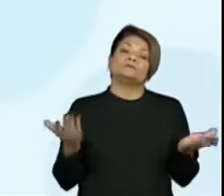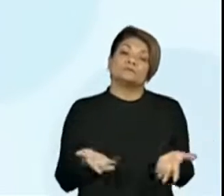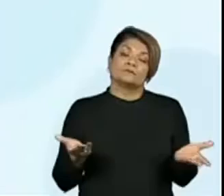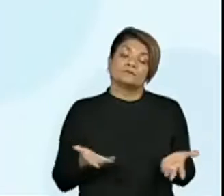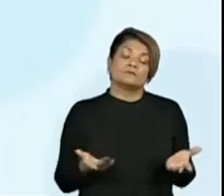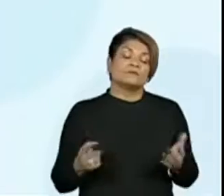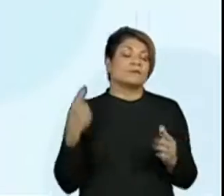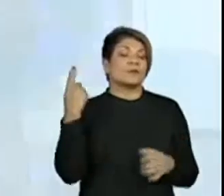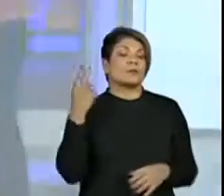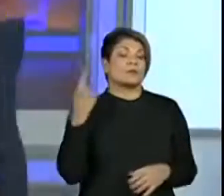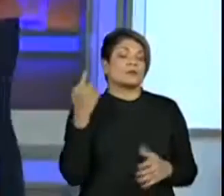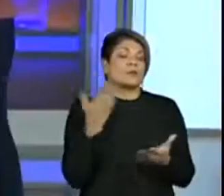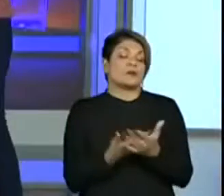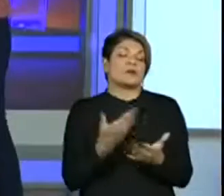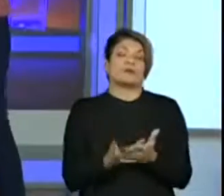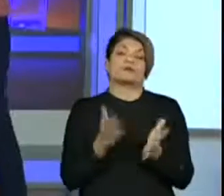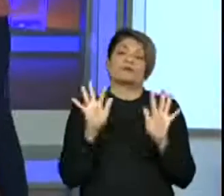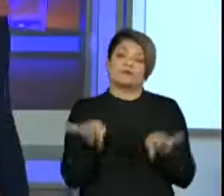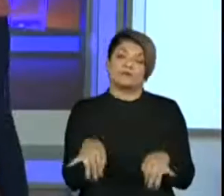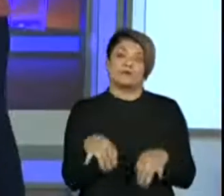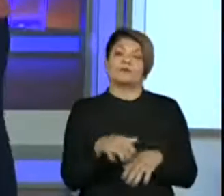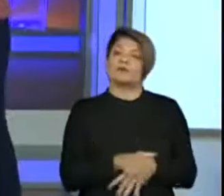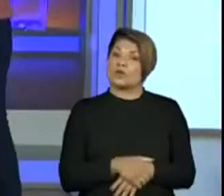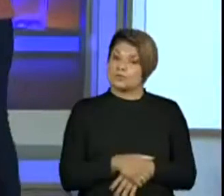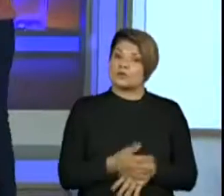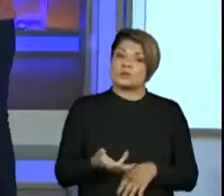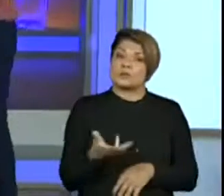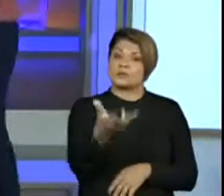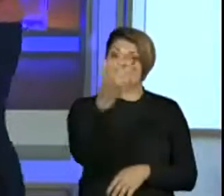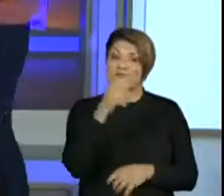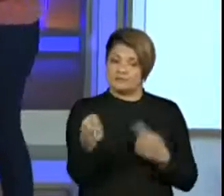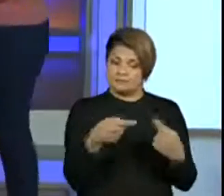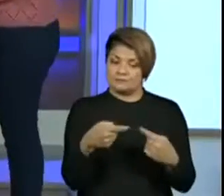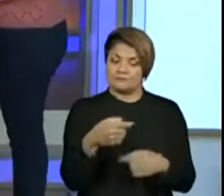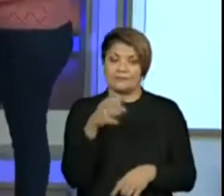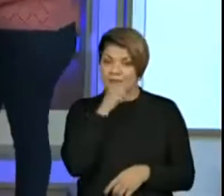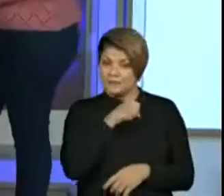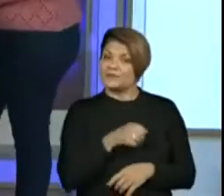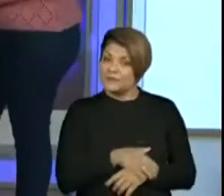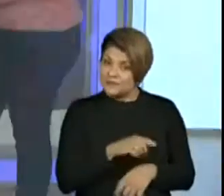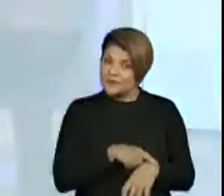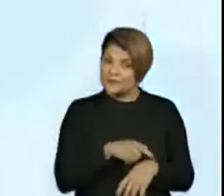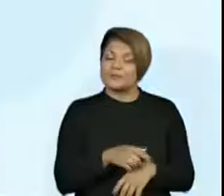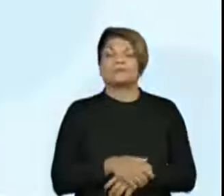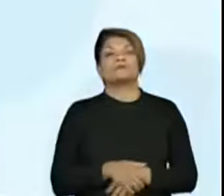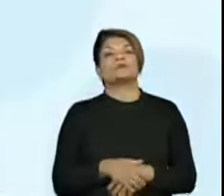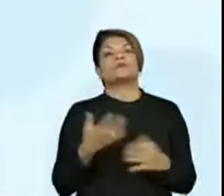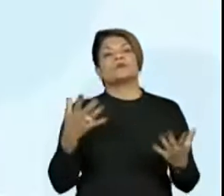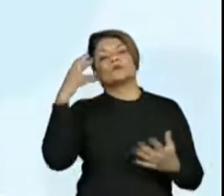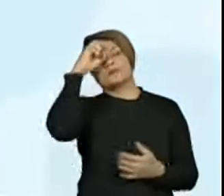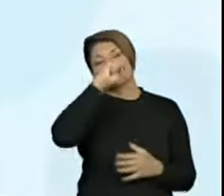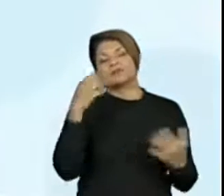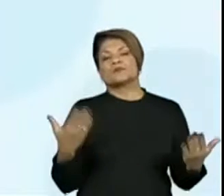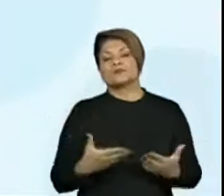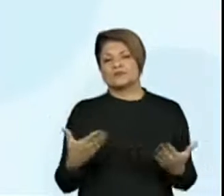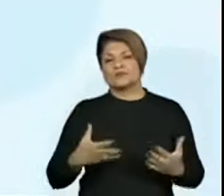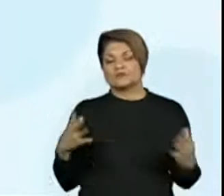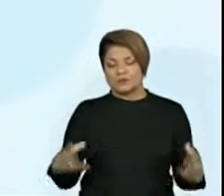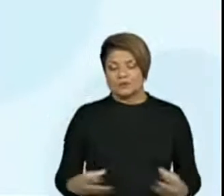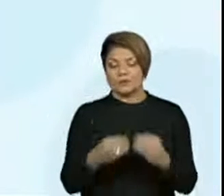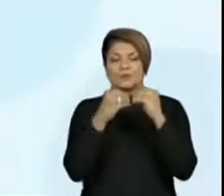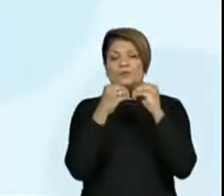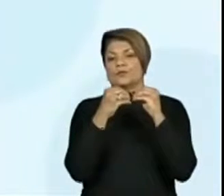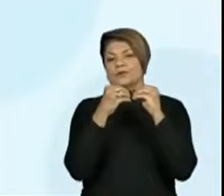da primeira aula. Chegamos ao fim. Olha só como o tempo voa, hein? O que nós aprendemos hoje? Nós aprendemos a compor